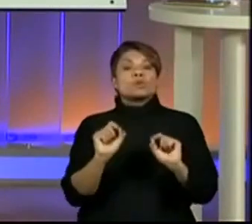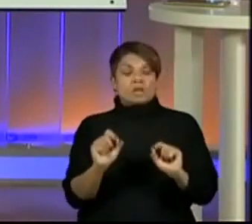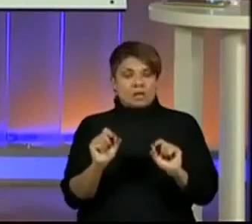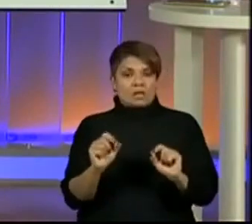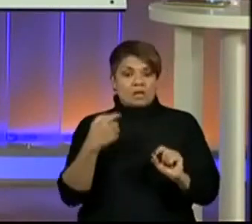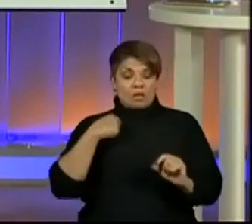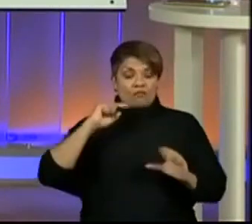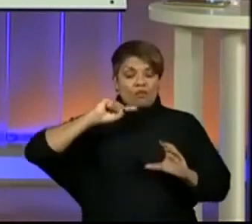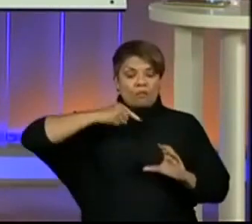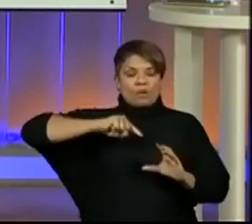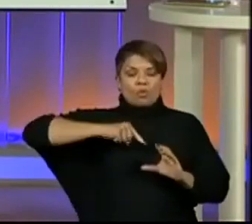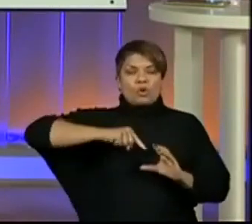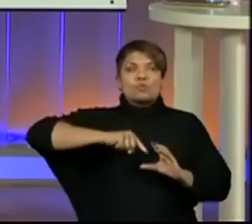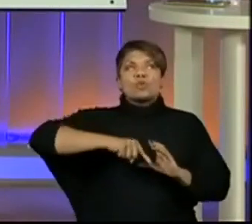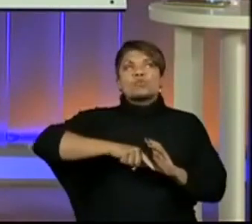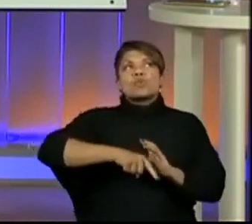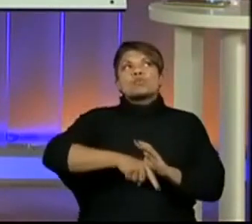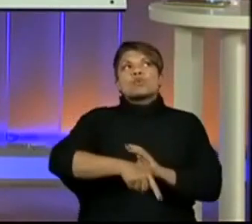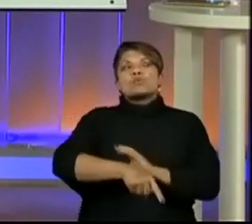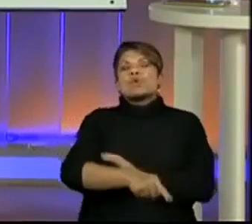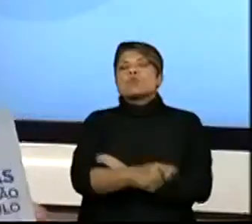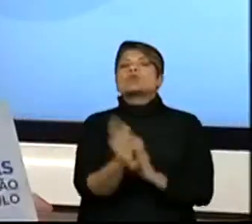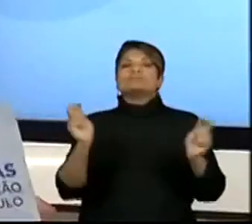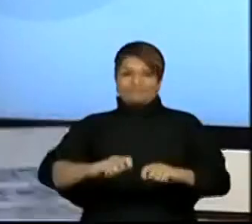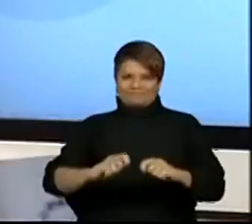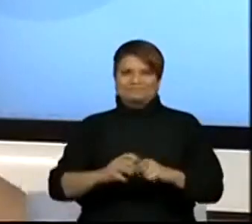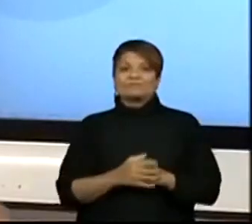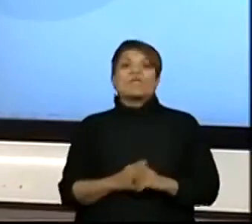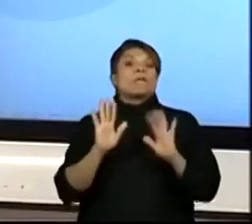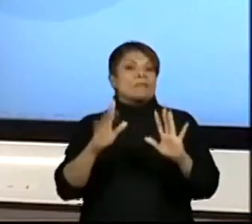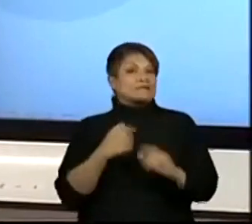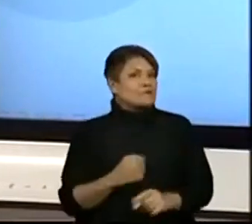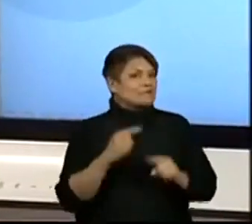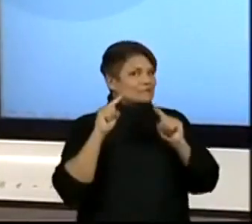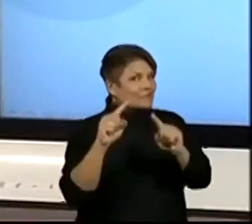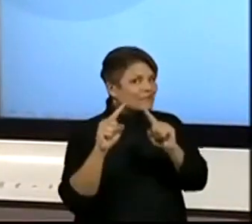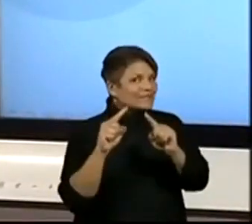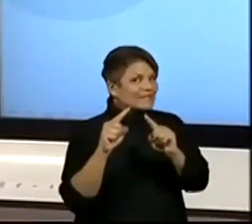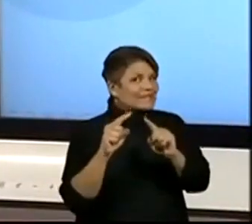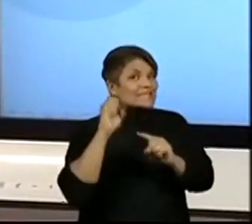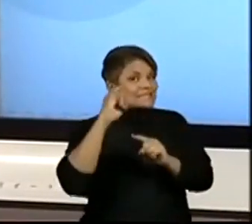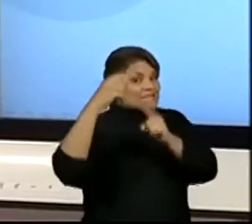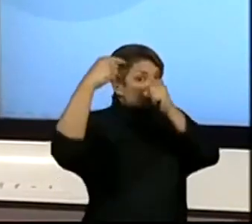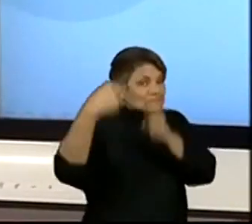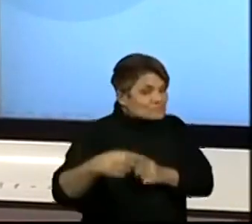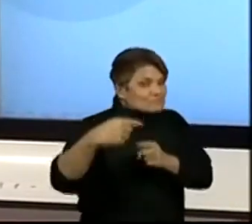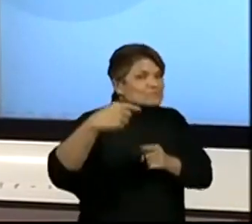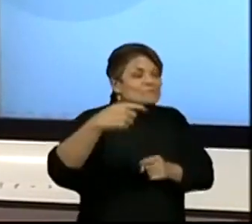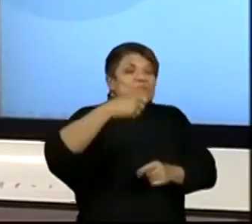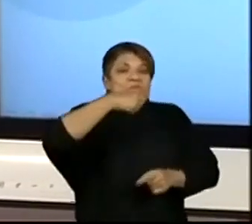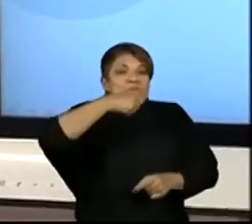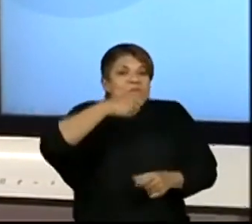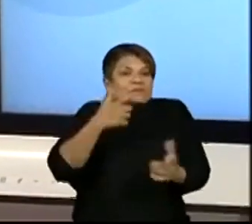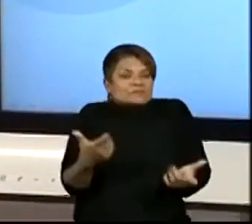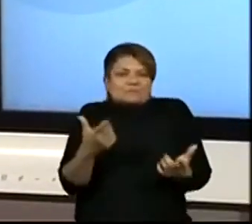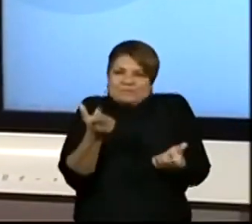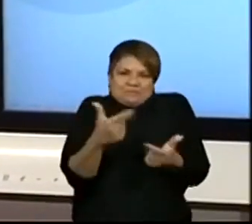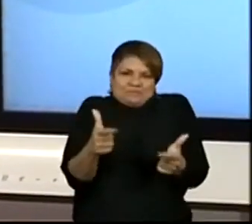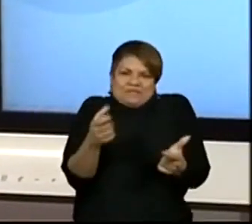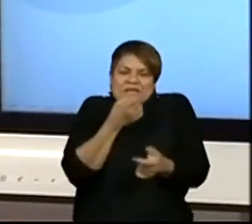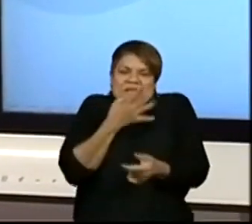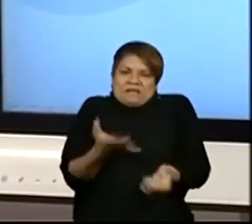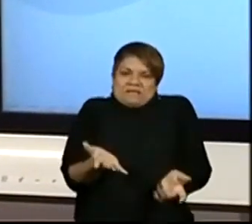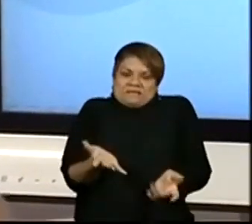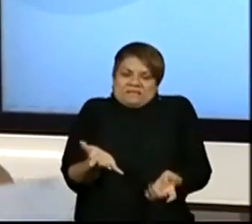possibilidades. Mas eu vou aqui, porque se eu não começar a aula com desafio com vocês, não tem graça, né?